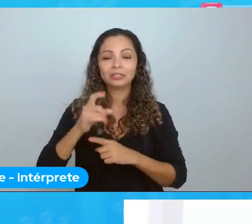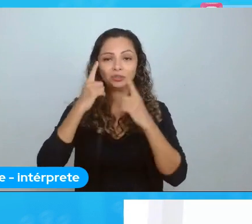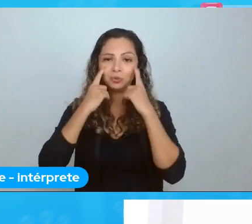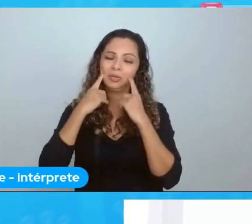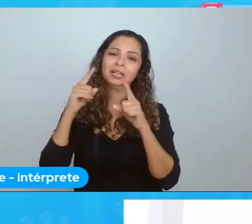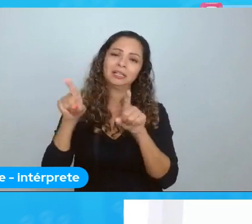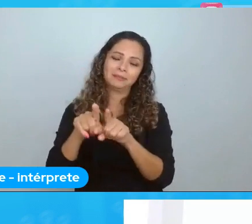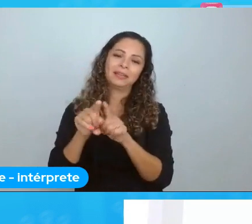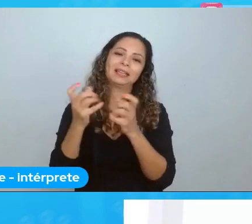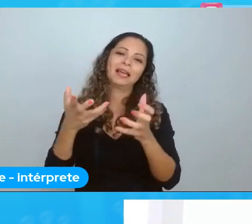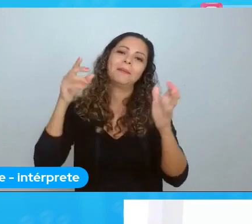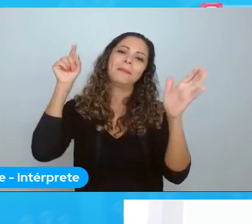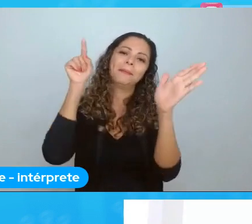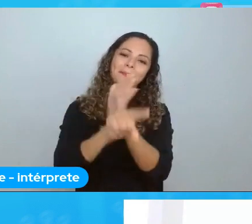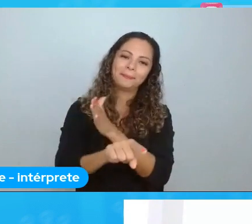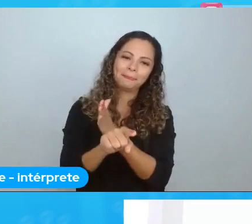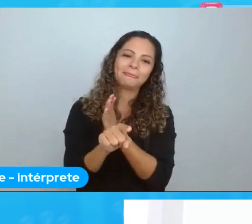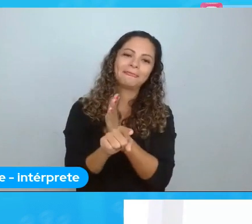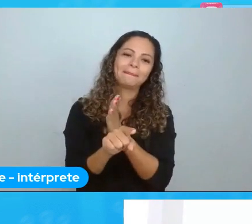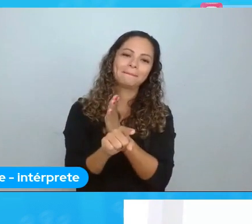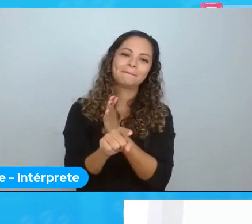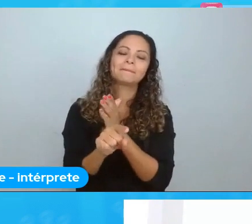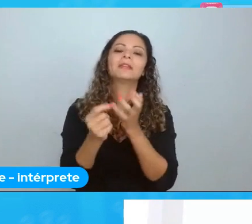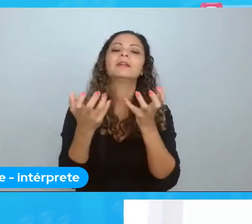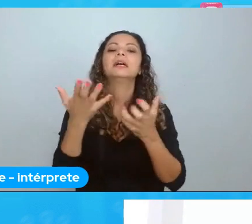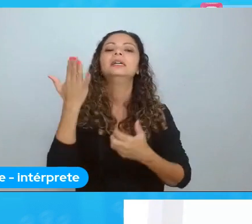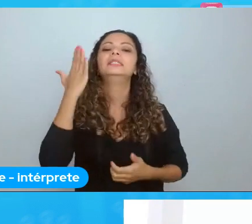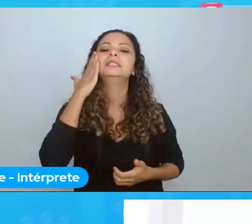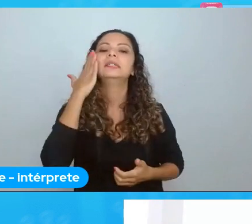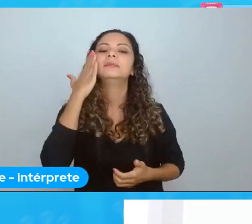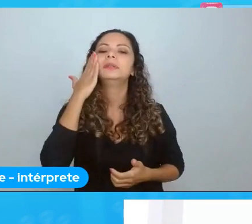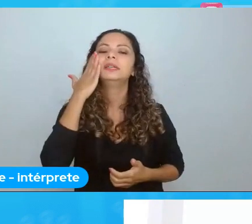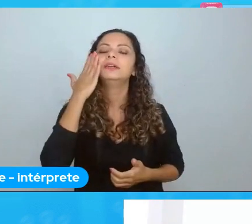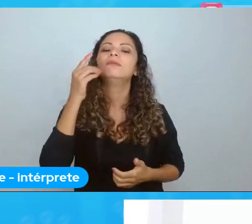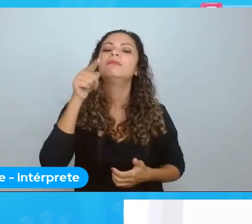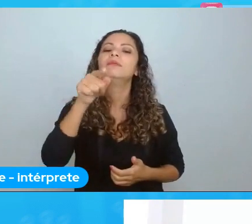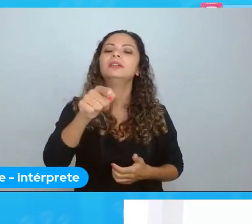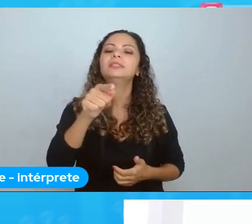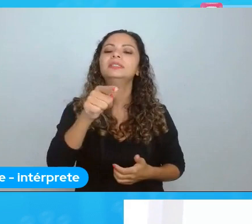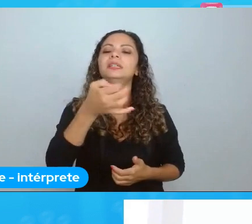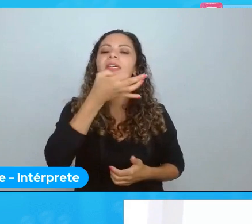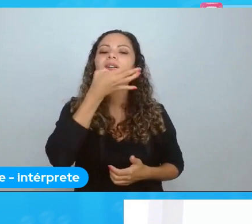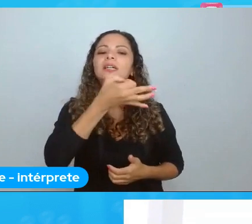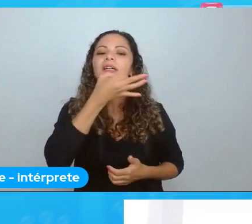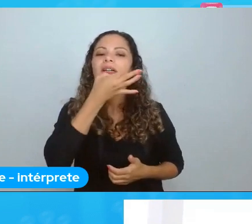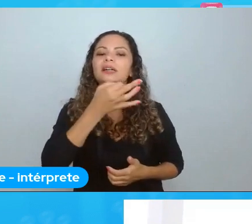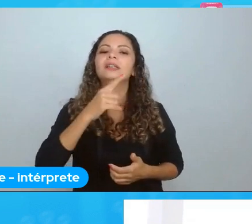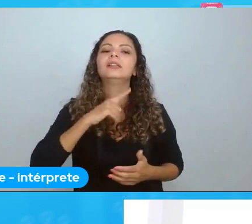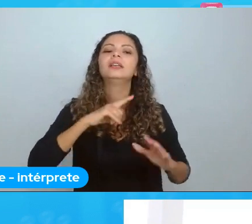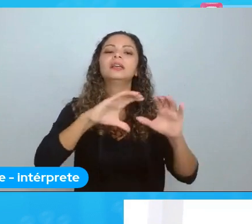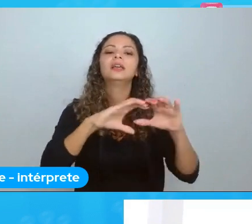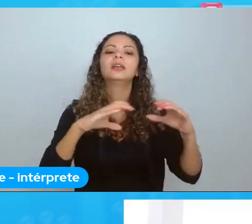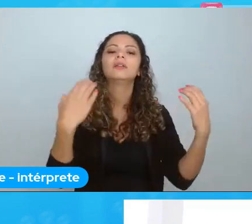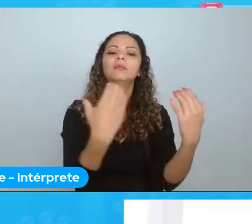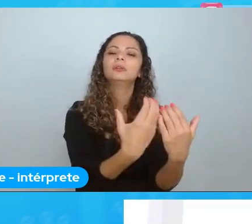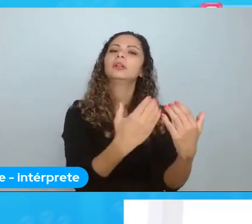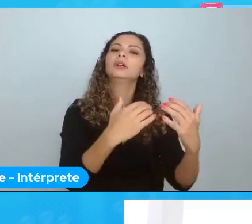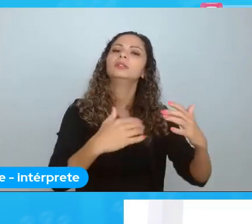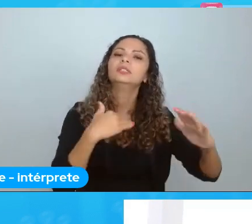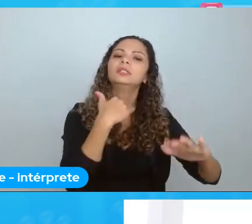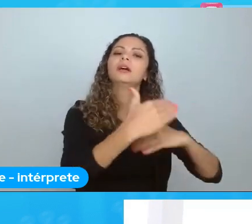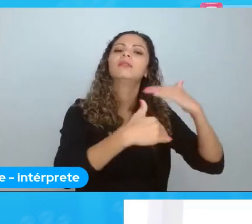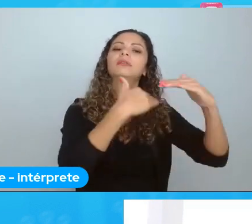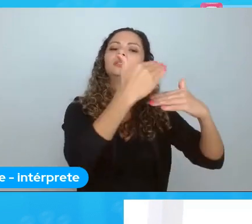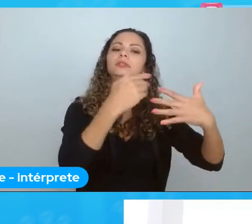para você. Que é, gostaria de saber se ela acha que a comunidade está avançando sobre essas questões que ela colocou? E como pode